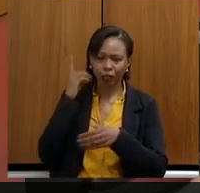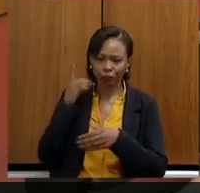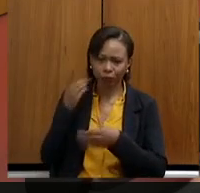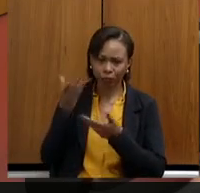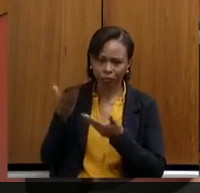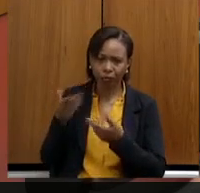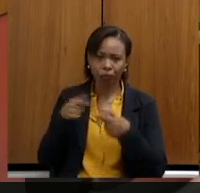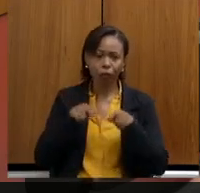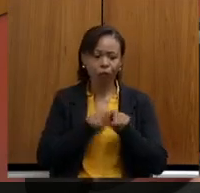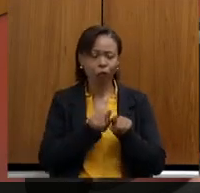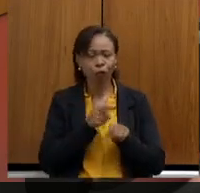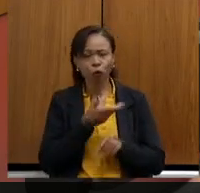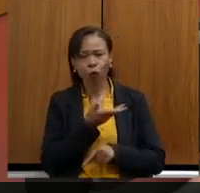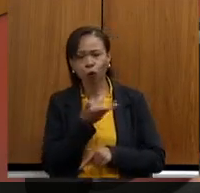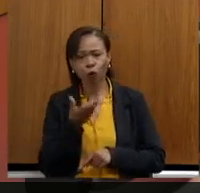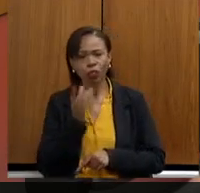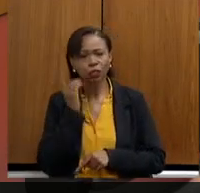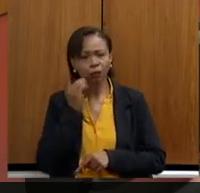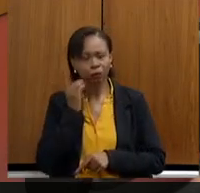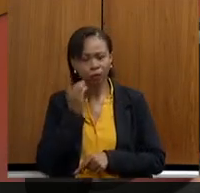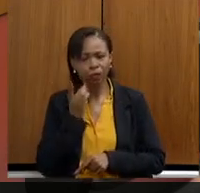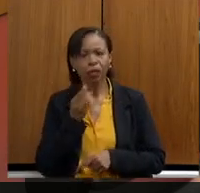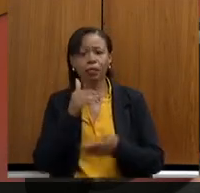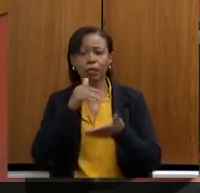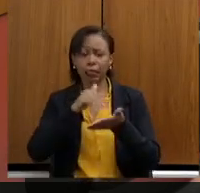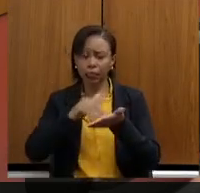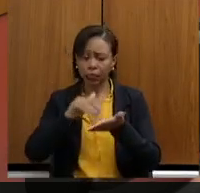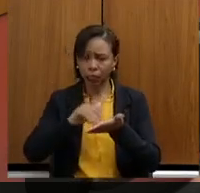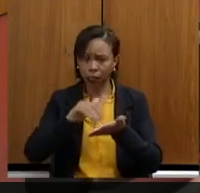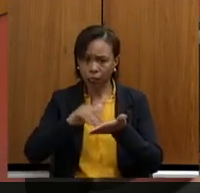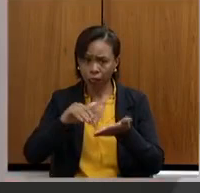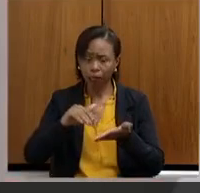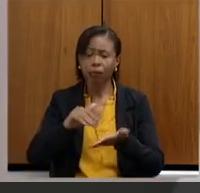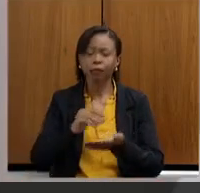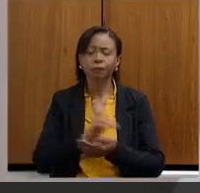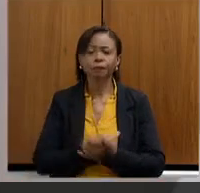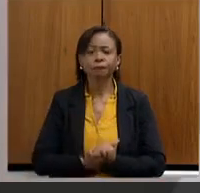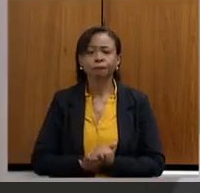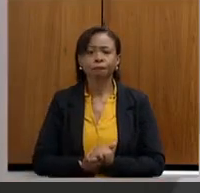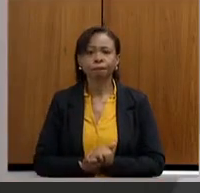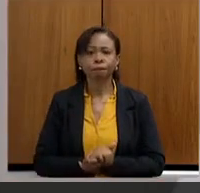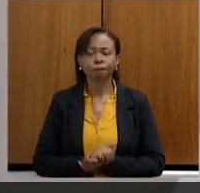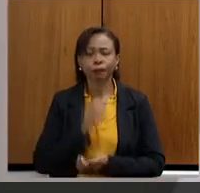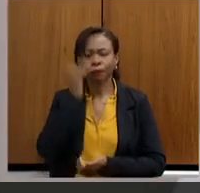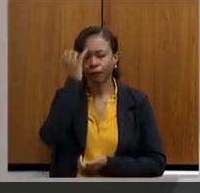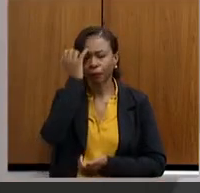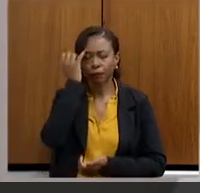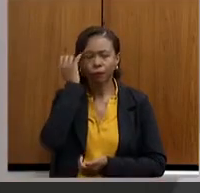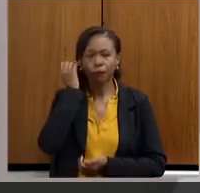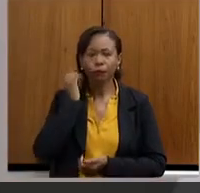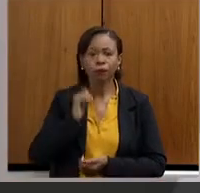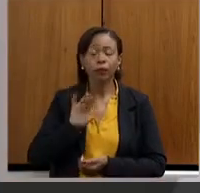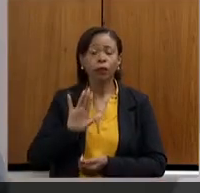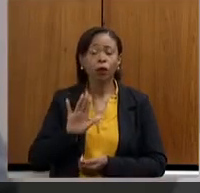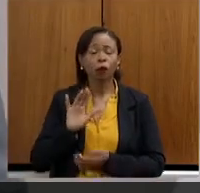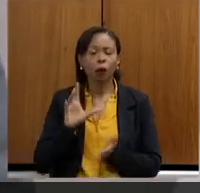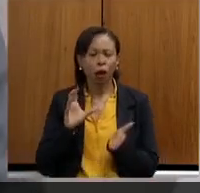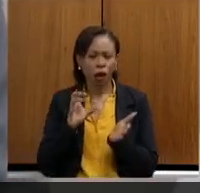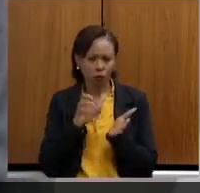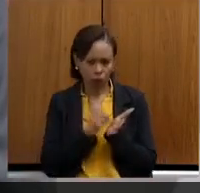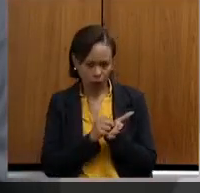demais colegas, secretária Marília. Rapidamente aqui, secretária, só para fazer um registro